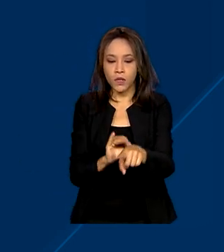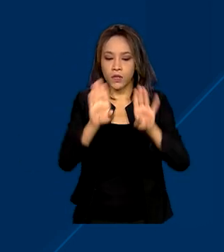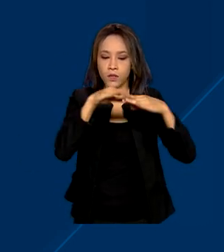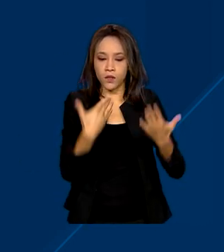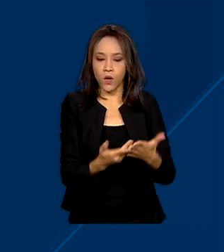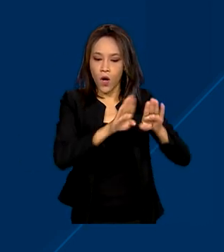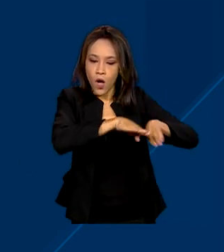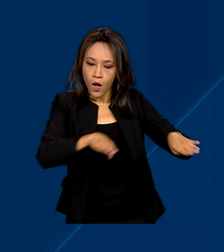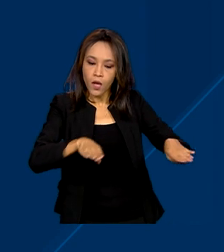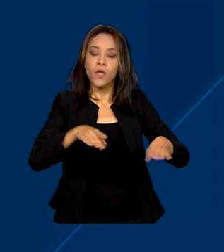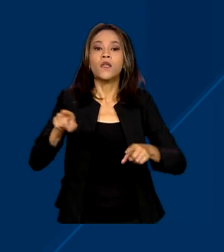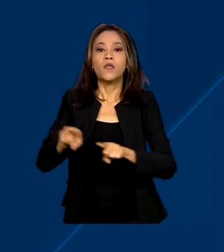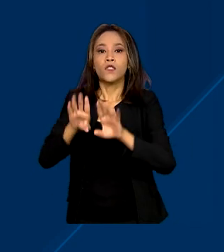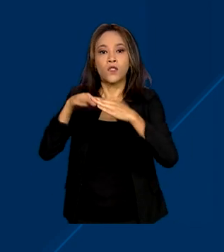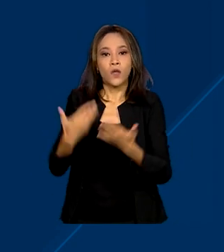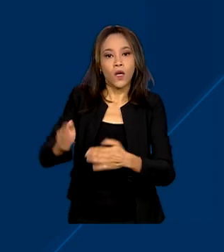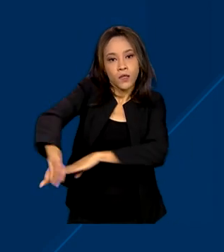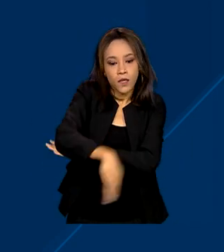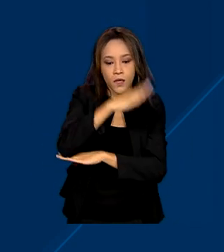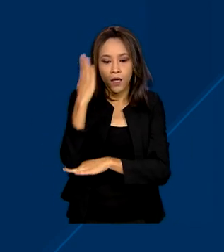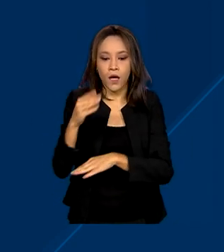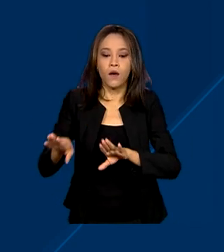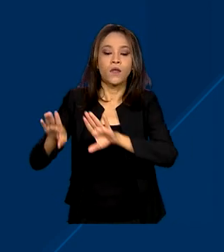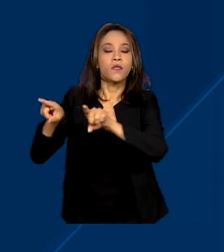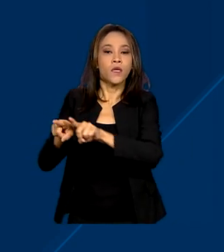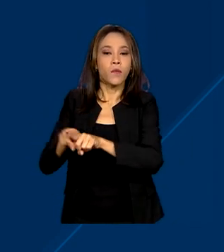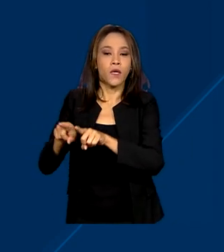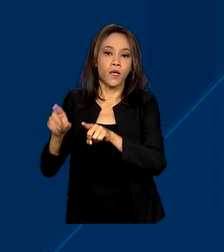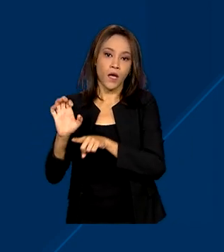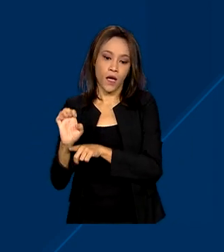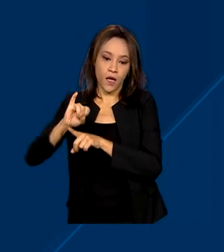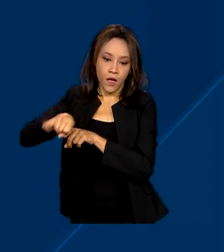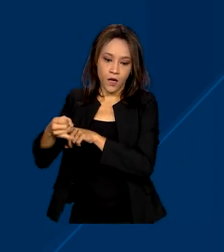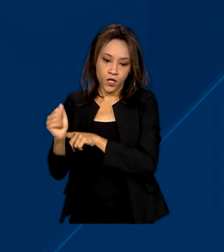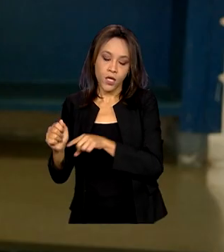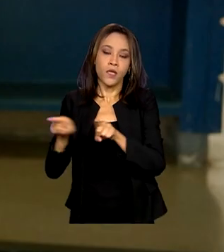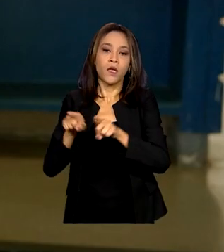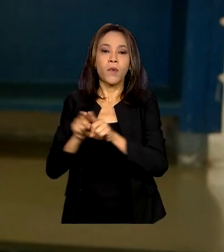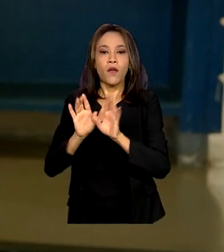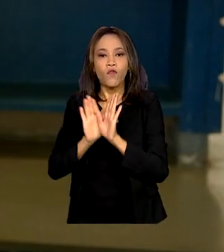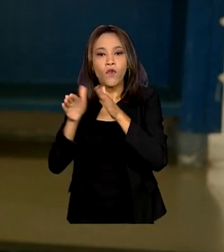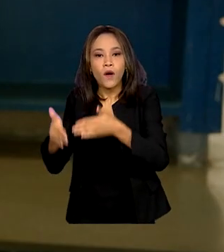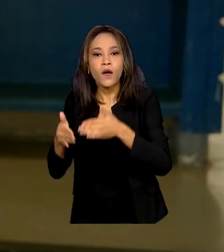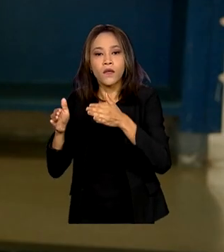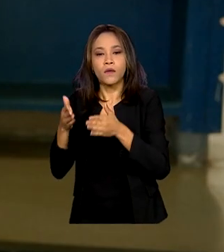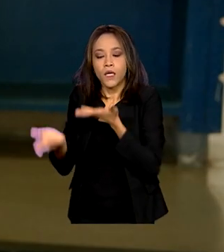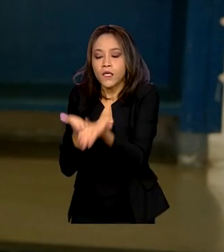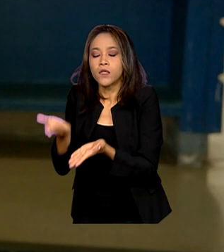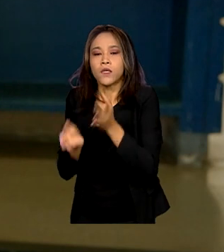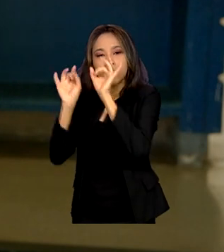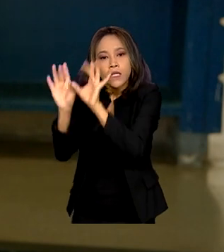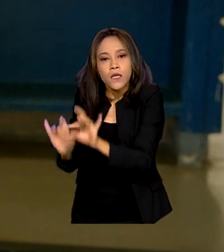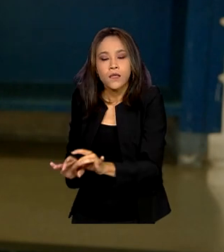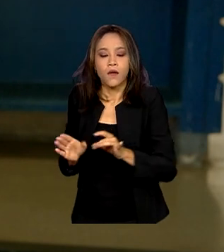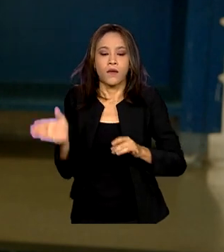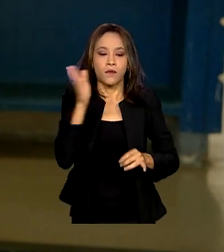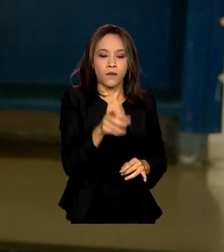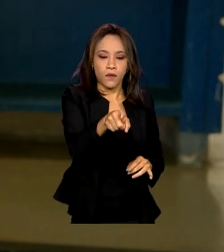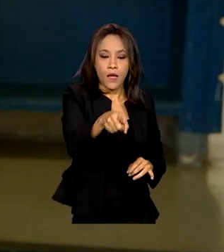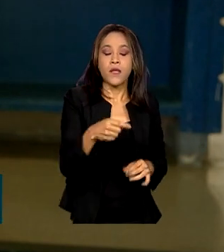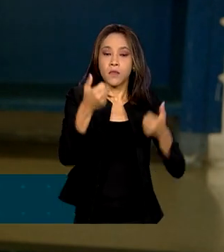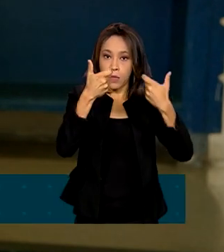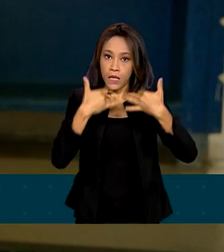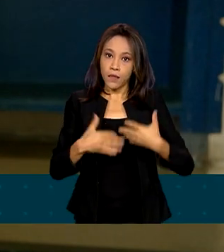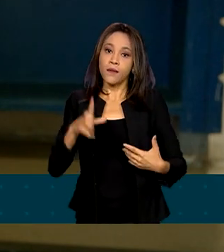integral, educação de jovens e adultos e atendimento especializado. Tem muitas crianças também que dependem do lanche da